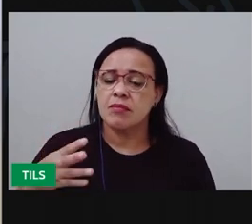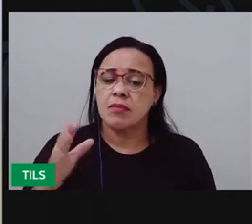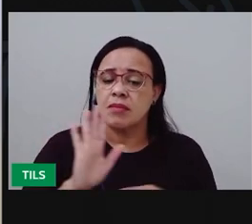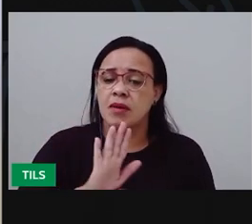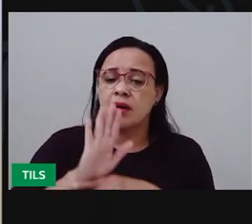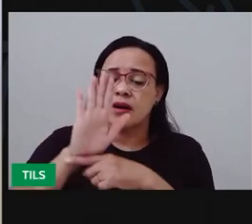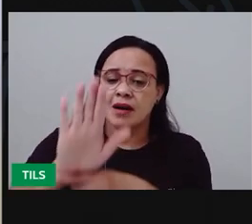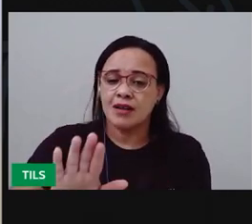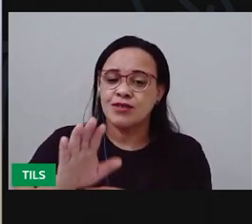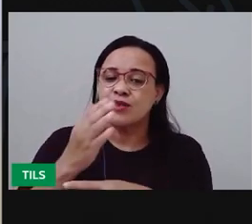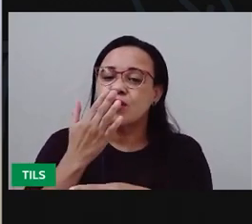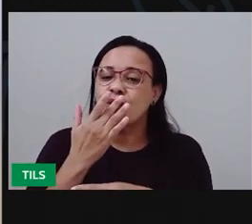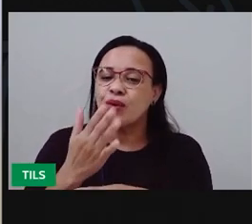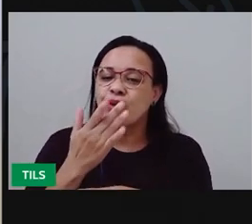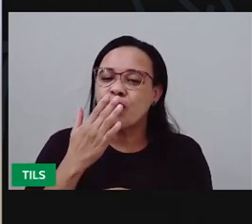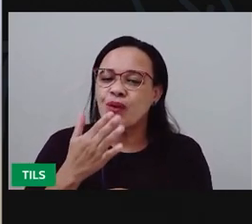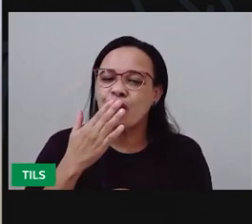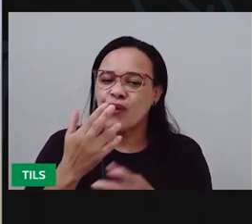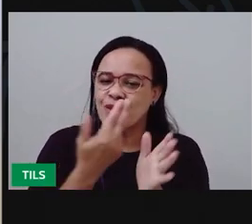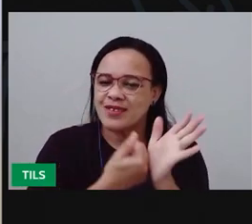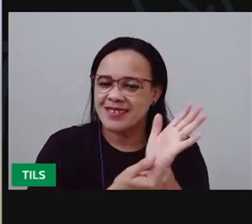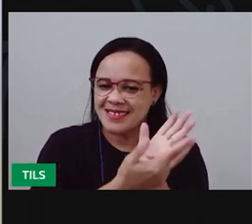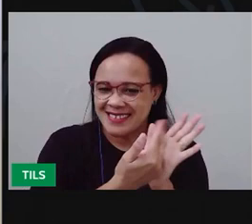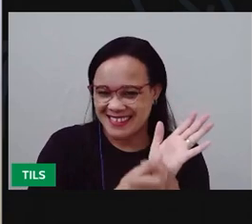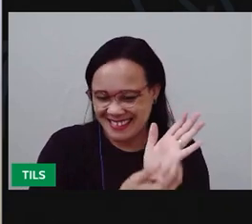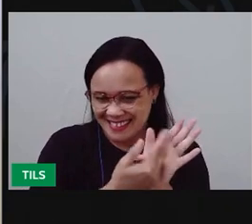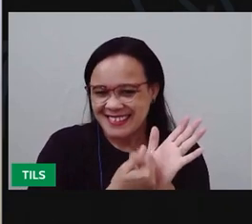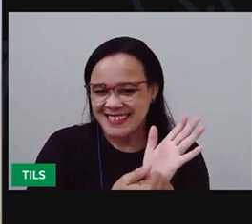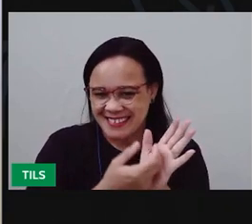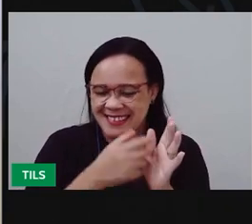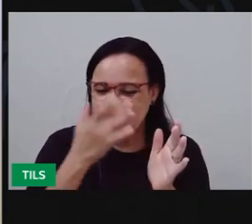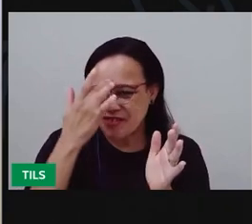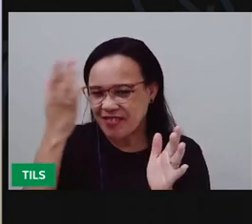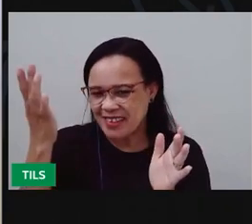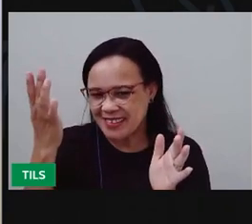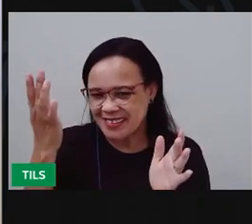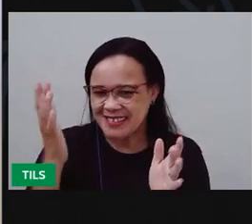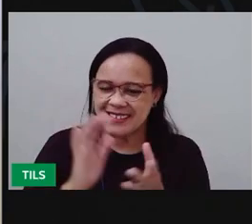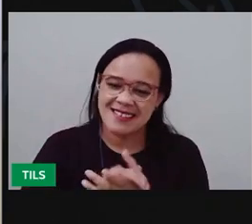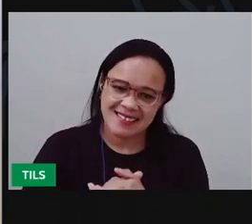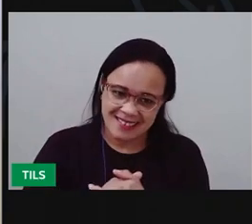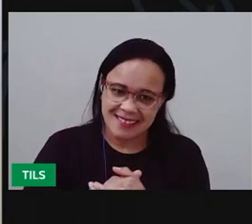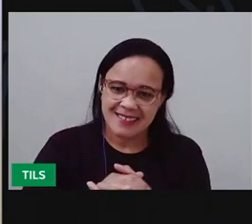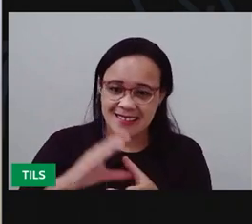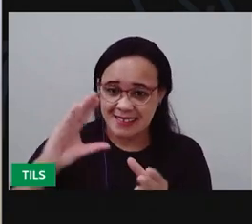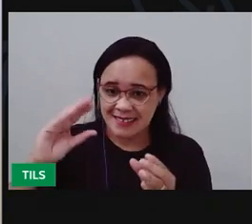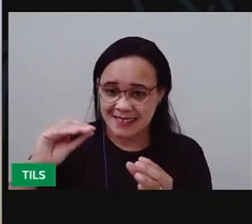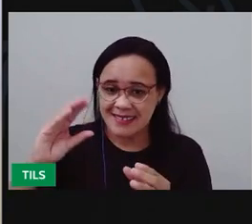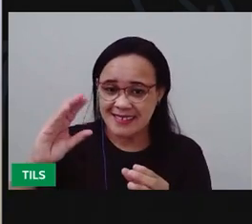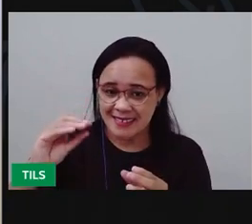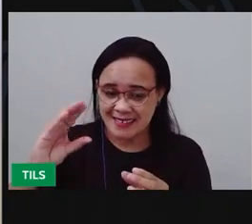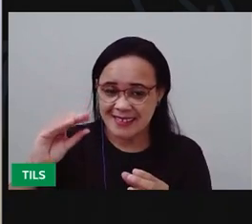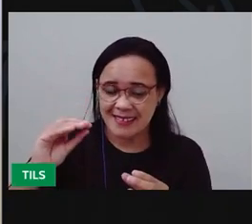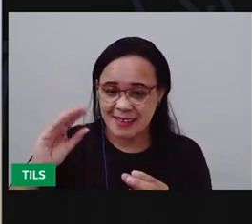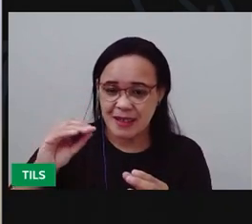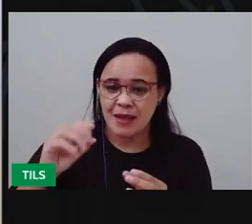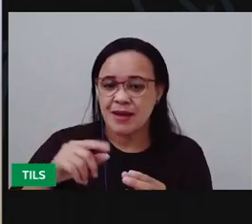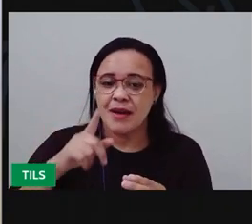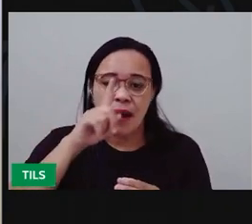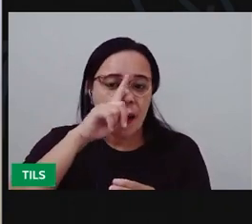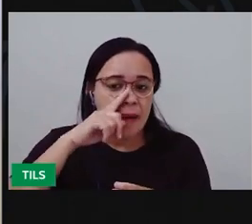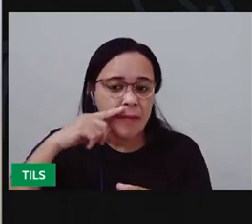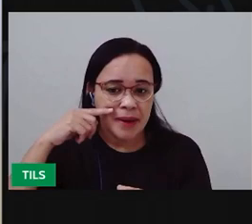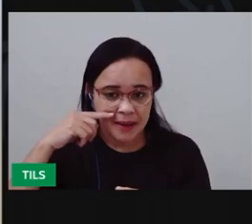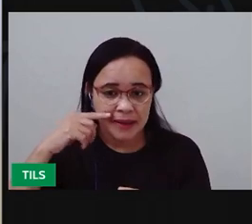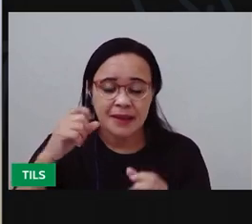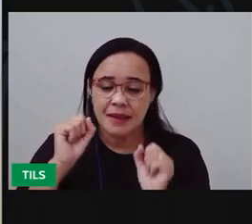ali a nossa gravura, tá? Uma esponja. A gente vai usar essa parte amarela aqui